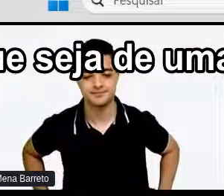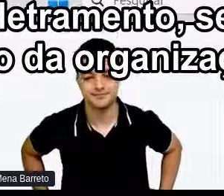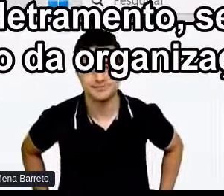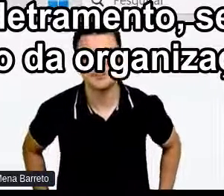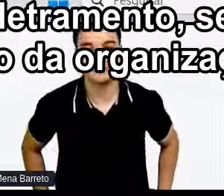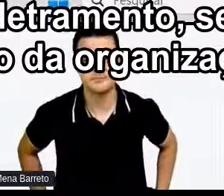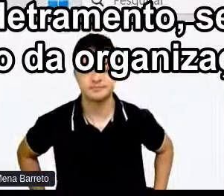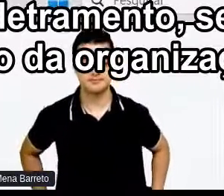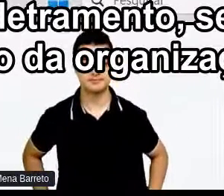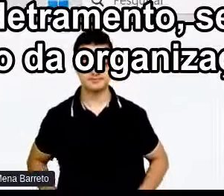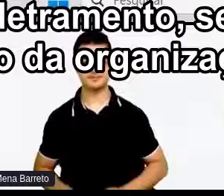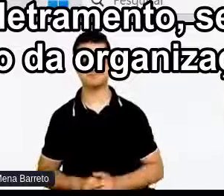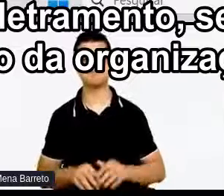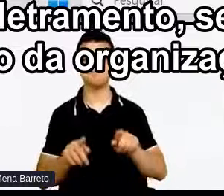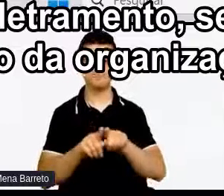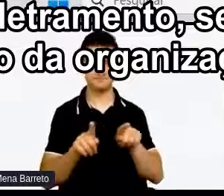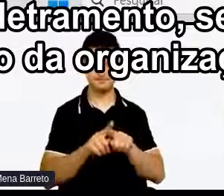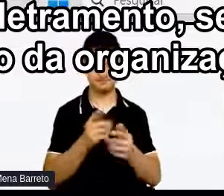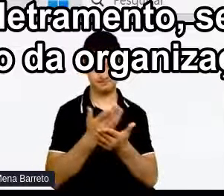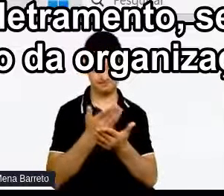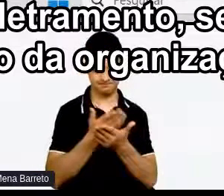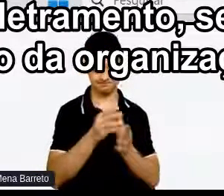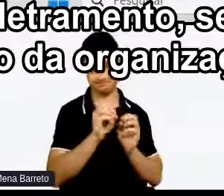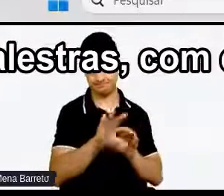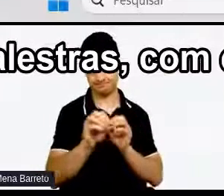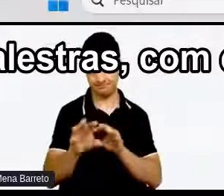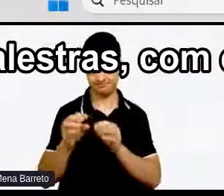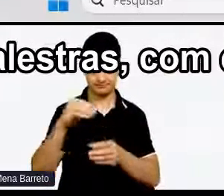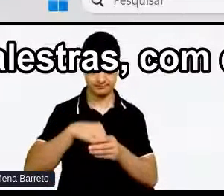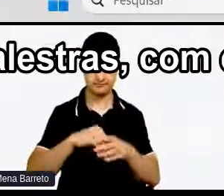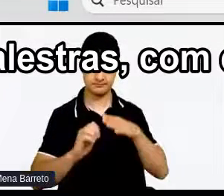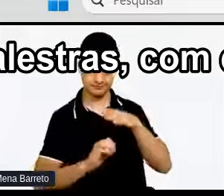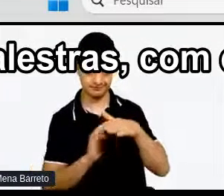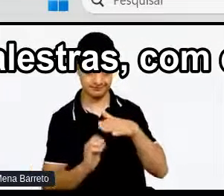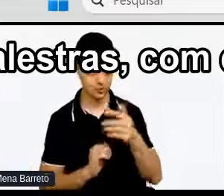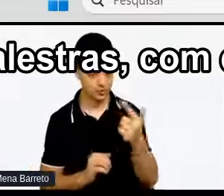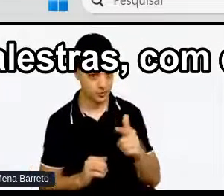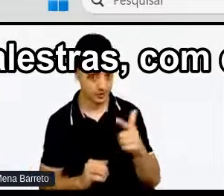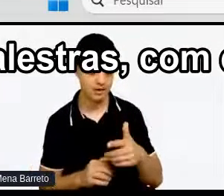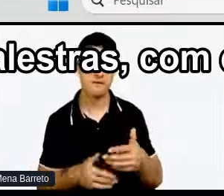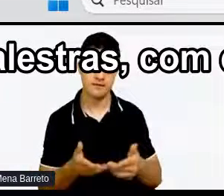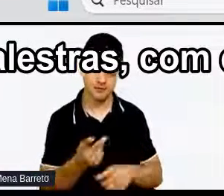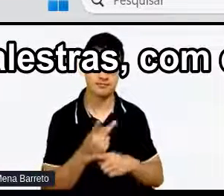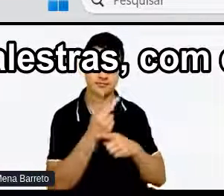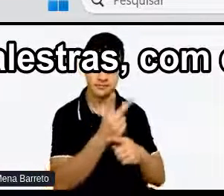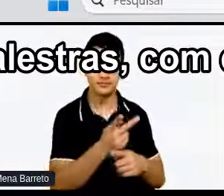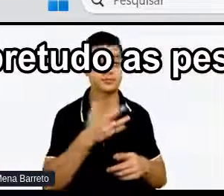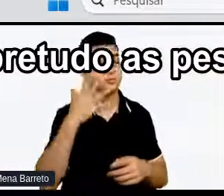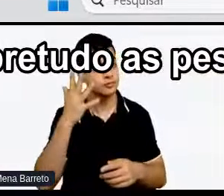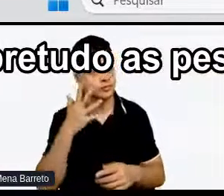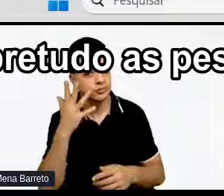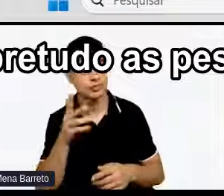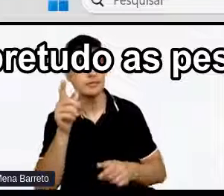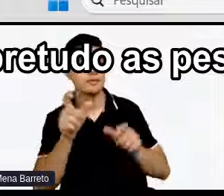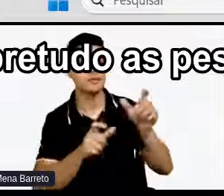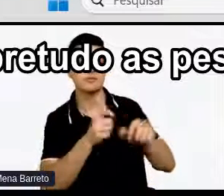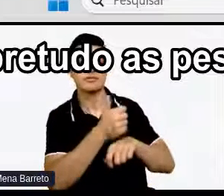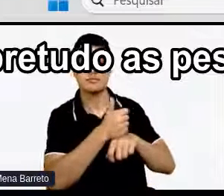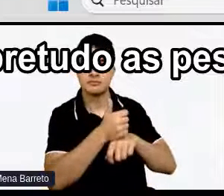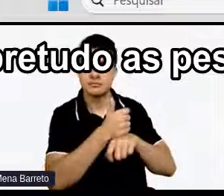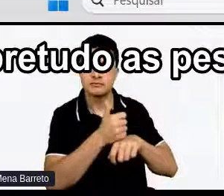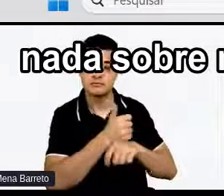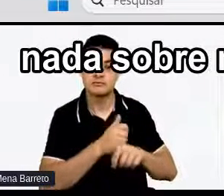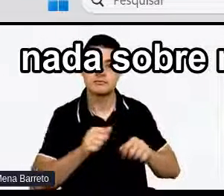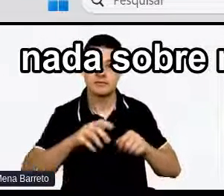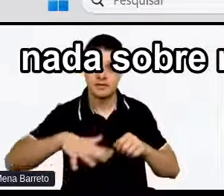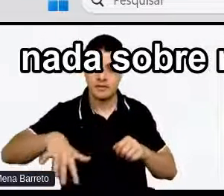O letramento Se a gente não tem Dentro da organização Tem que buscar Com palestras Com especialistas no tema Ouvir sobretudo As pessoas